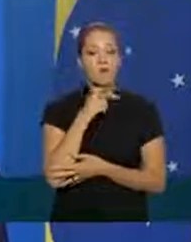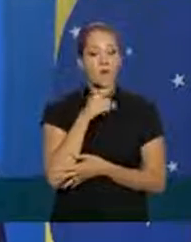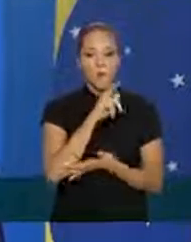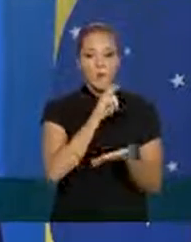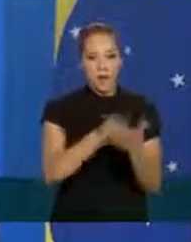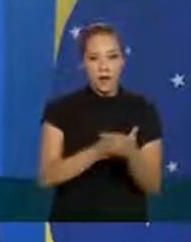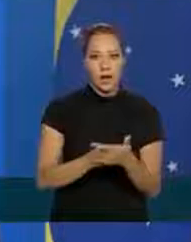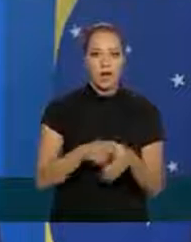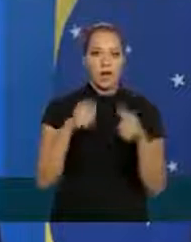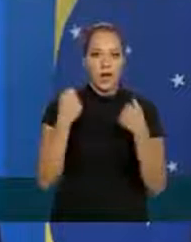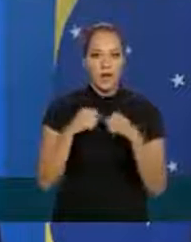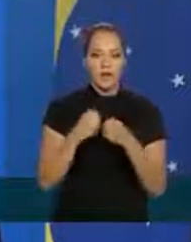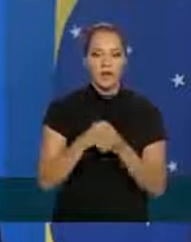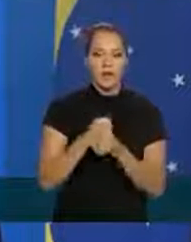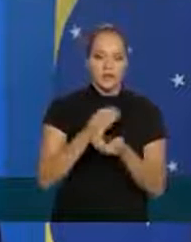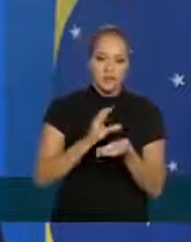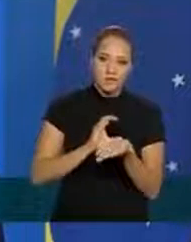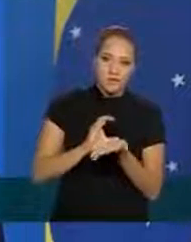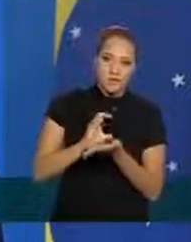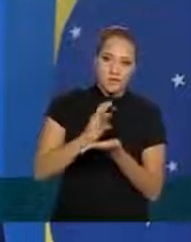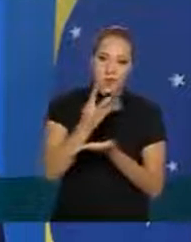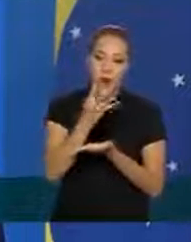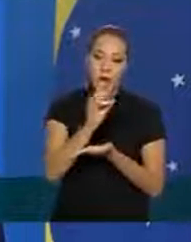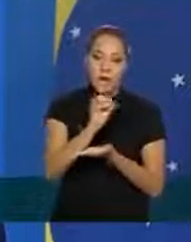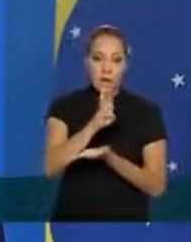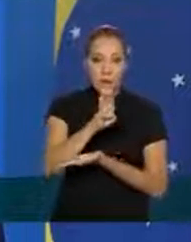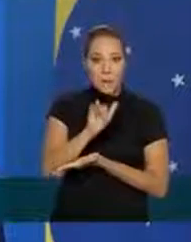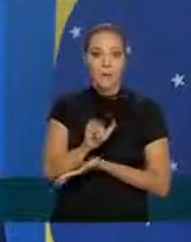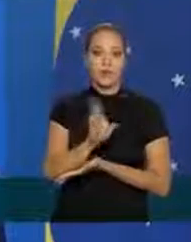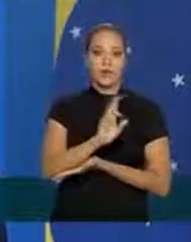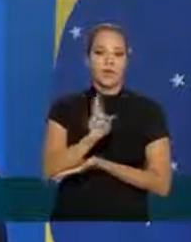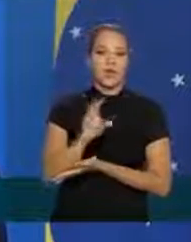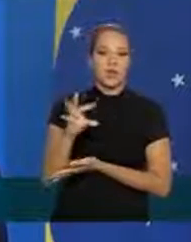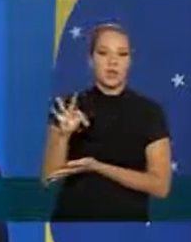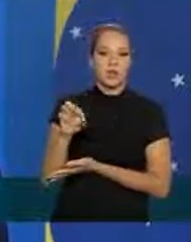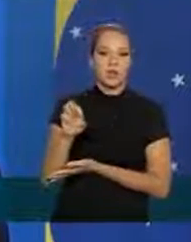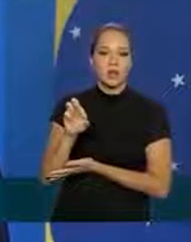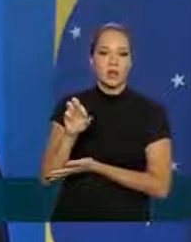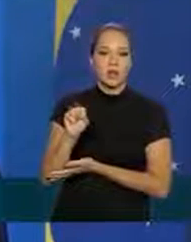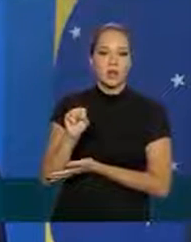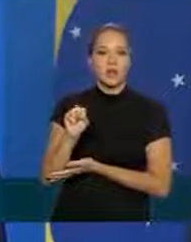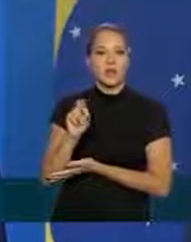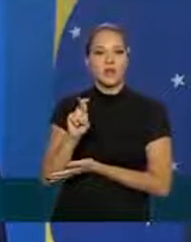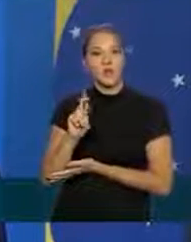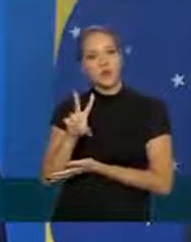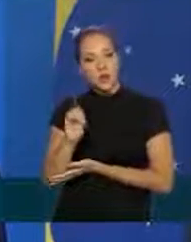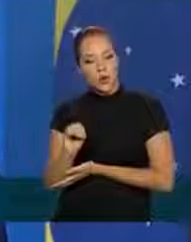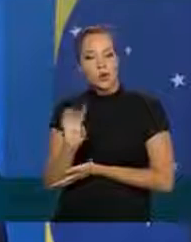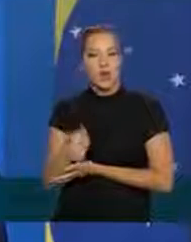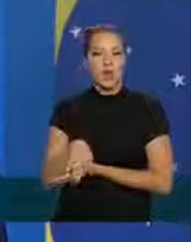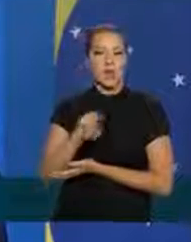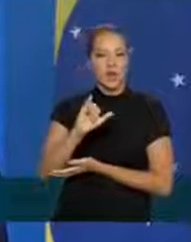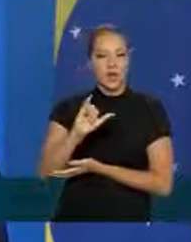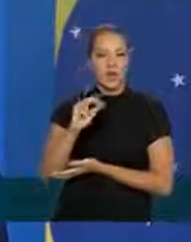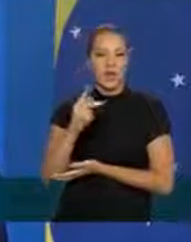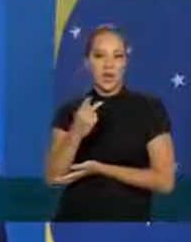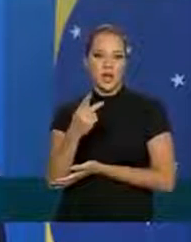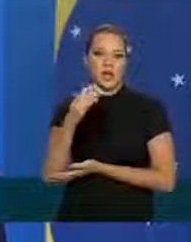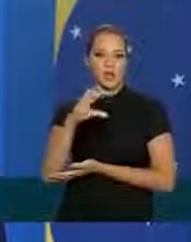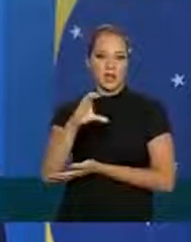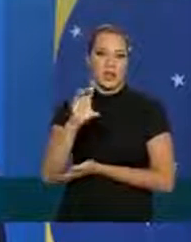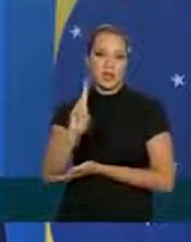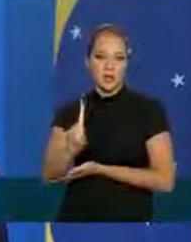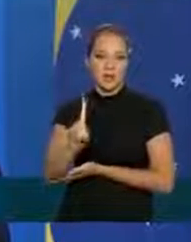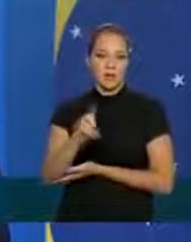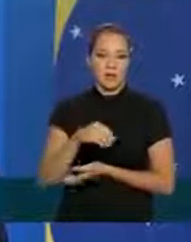precisou de uma injeção de 40 bilhões de reais do tesouro o famoso IHCD instrumento híbrido de